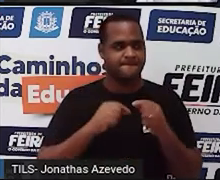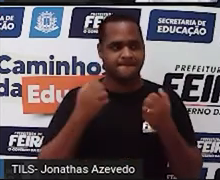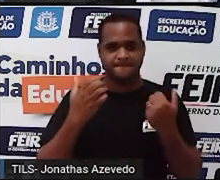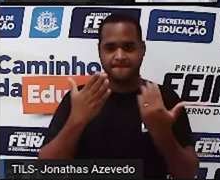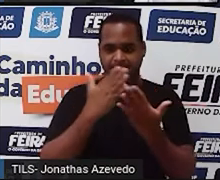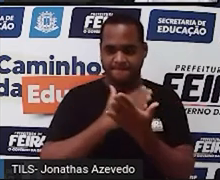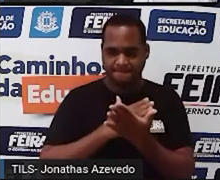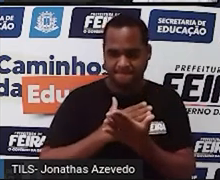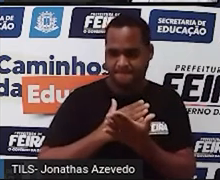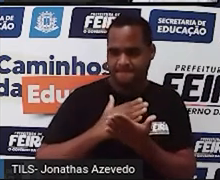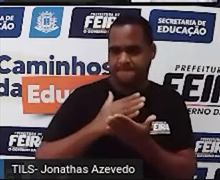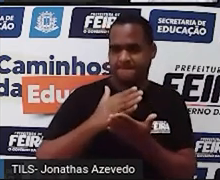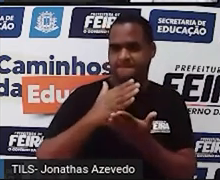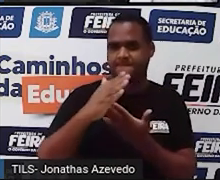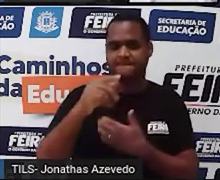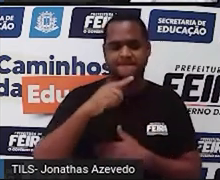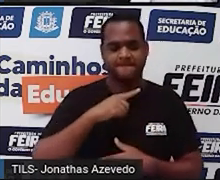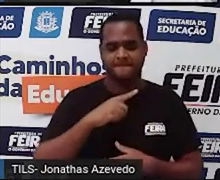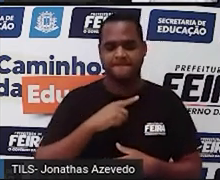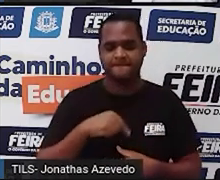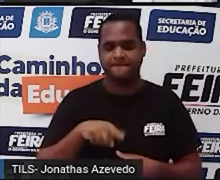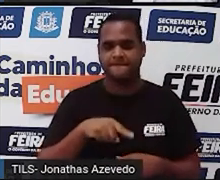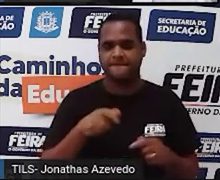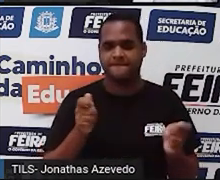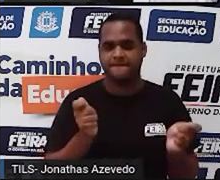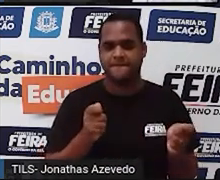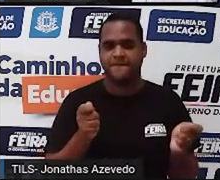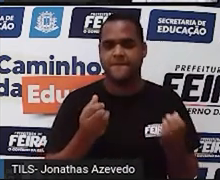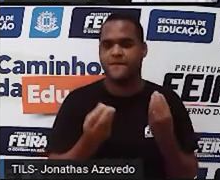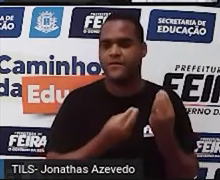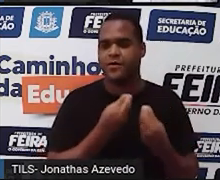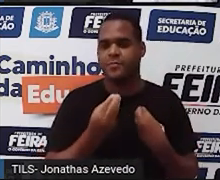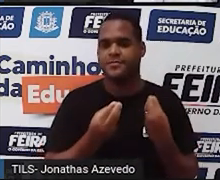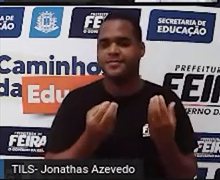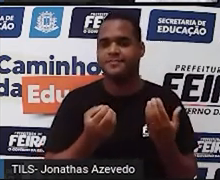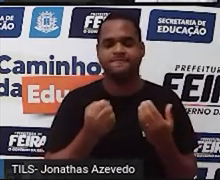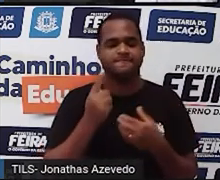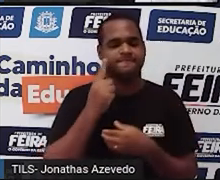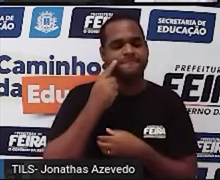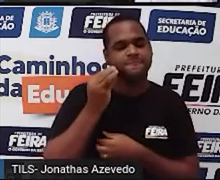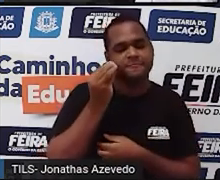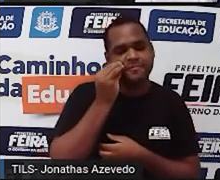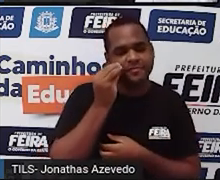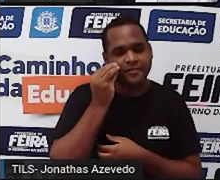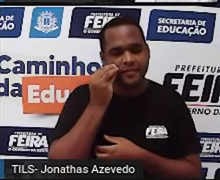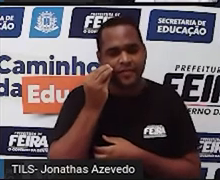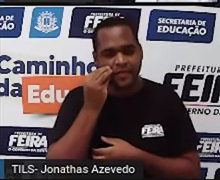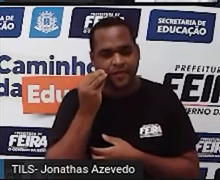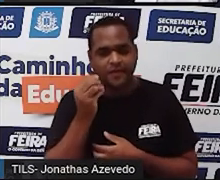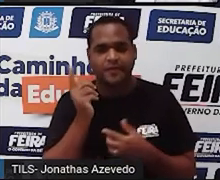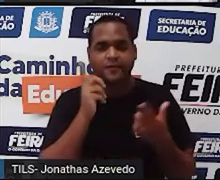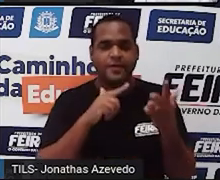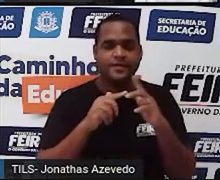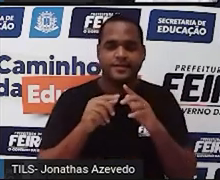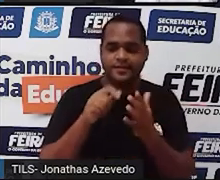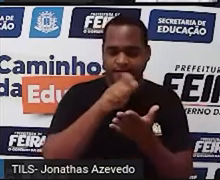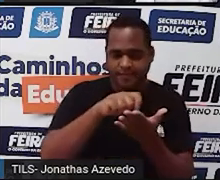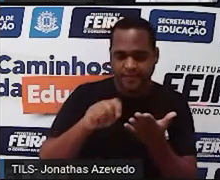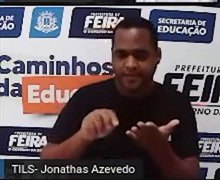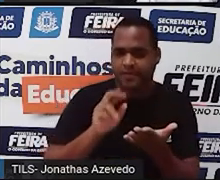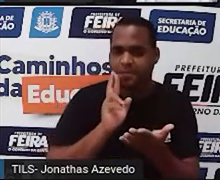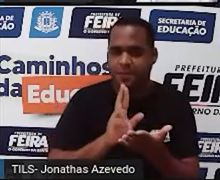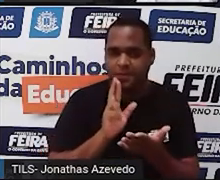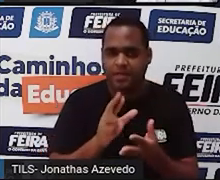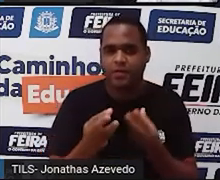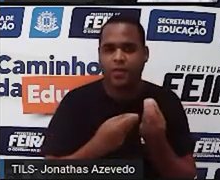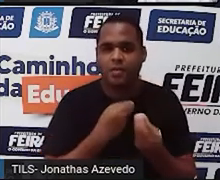começo para que você possa, né, tentar fazer alguma anotação, algum